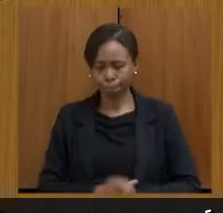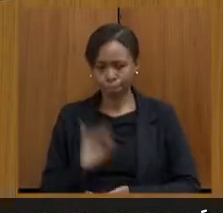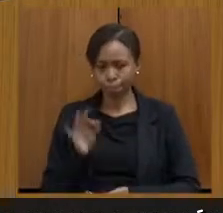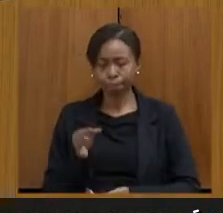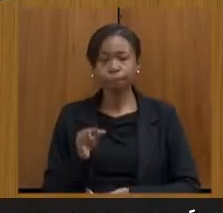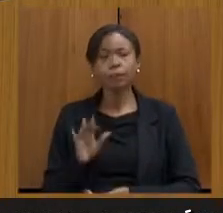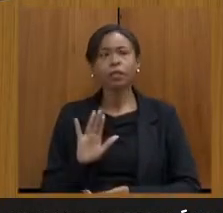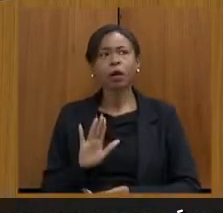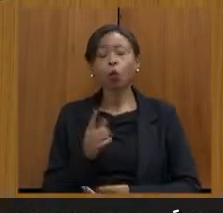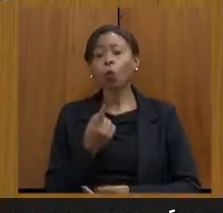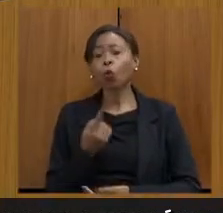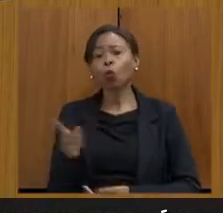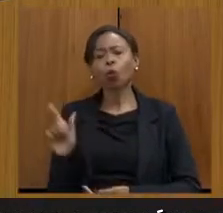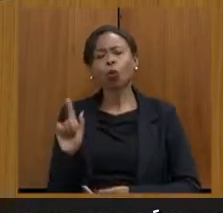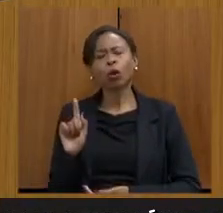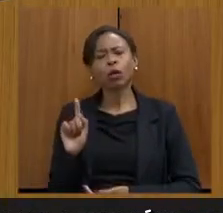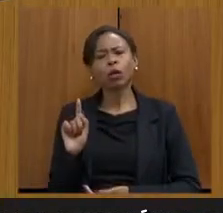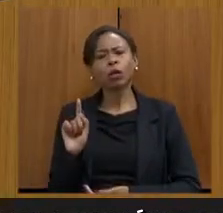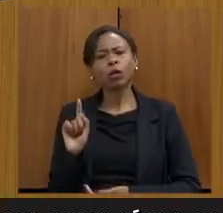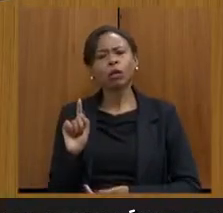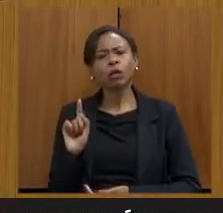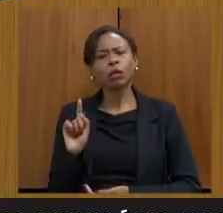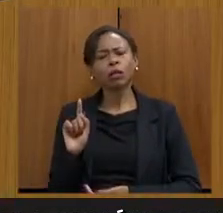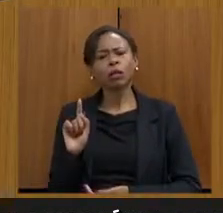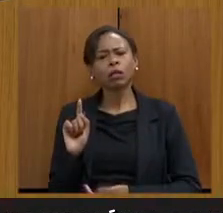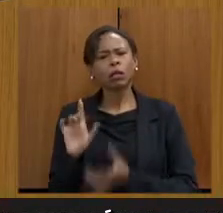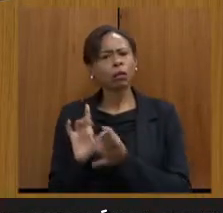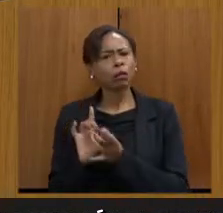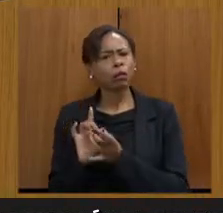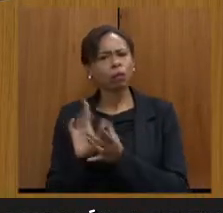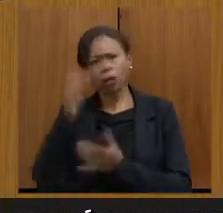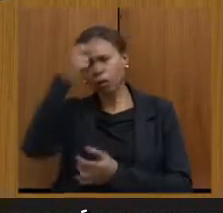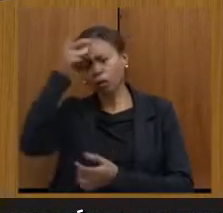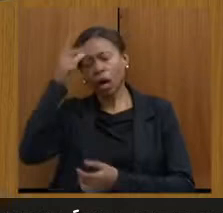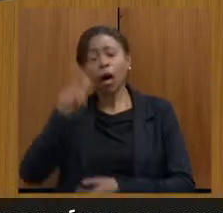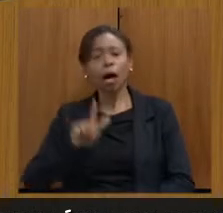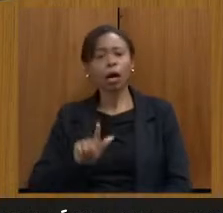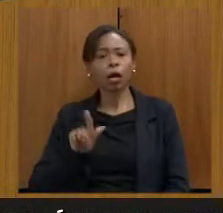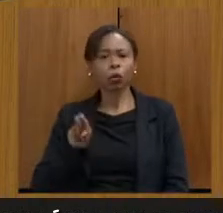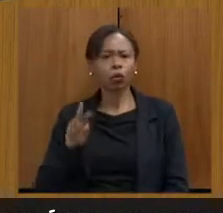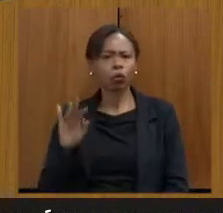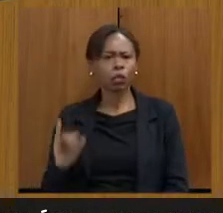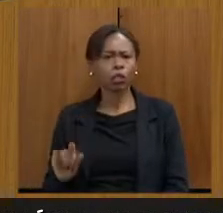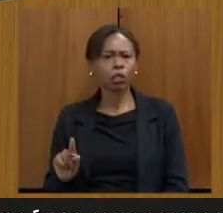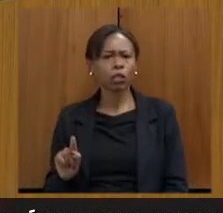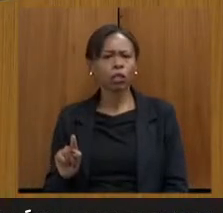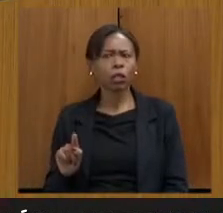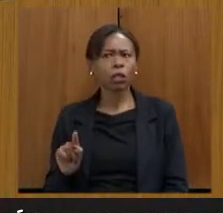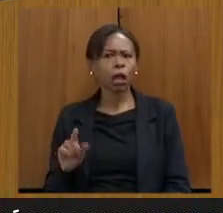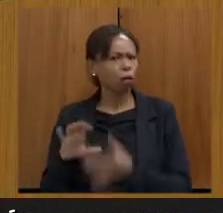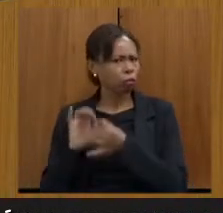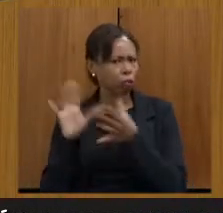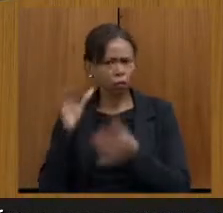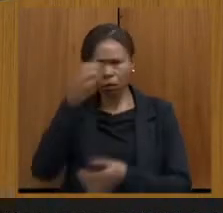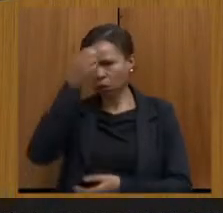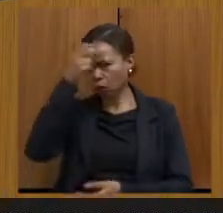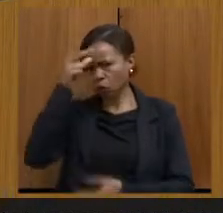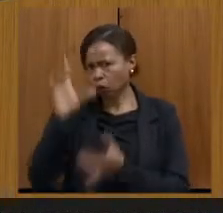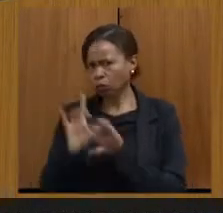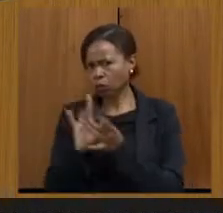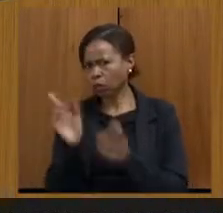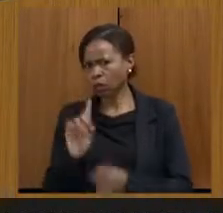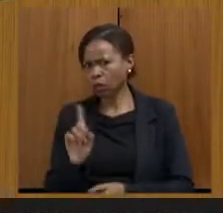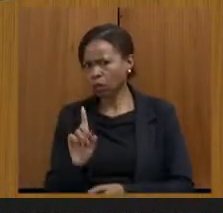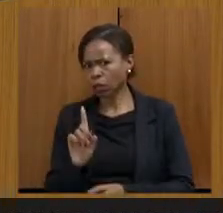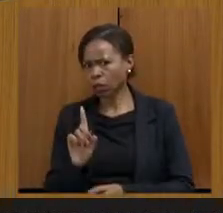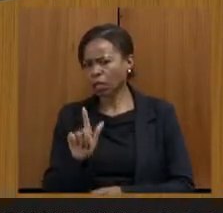GUT não foi autorizada pelo município, não? Bom, eu... A GUT foi autorizada, eu tenho aqui, posso passar a cópia para o senhor? A